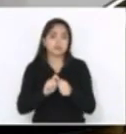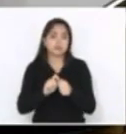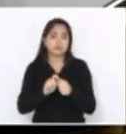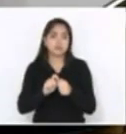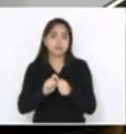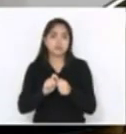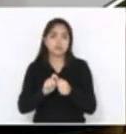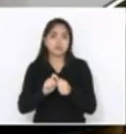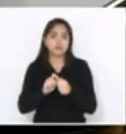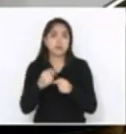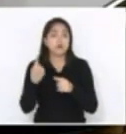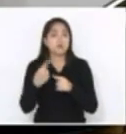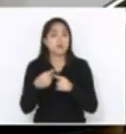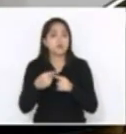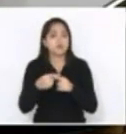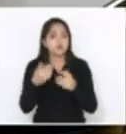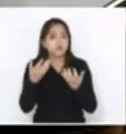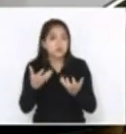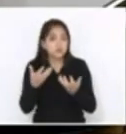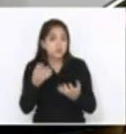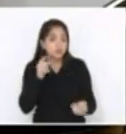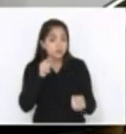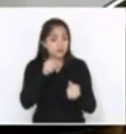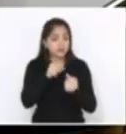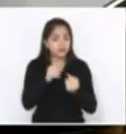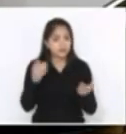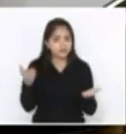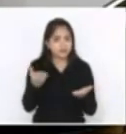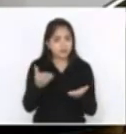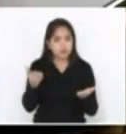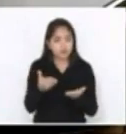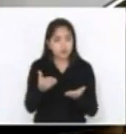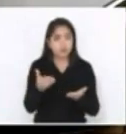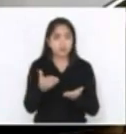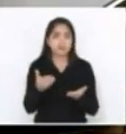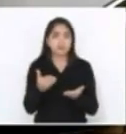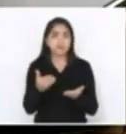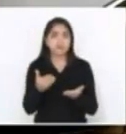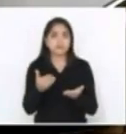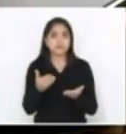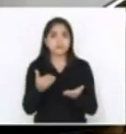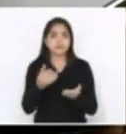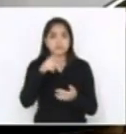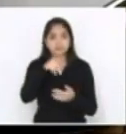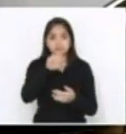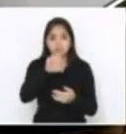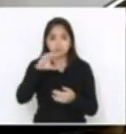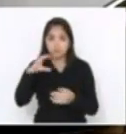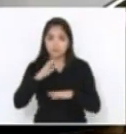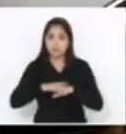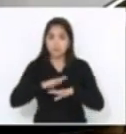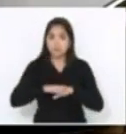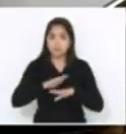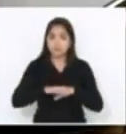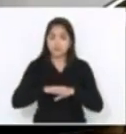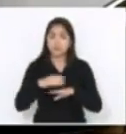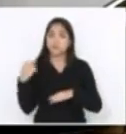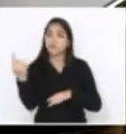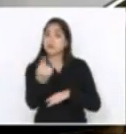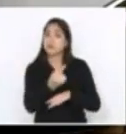O que isso está se buscando aqui é uma... como eu apelidei a minha PEC, como a PEC da autonomia, para que nós